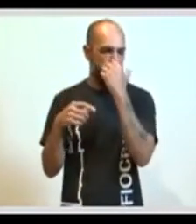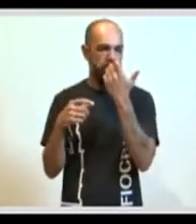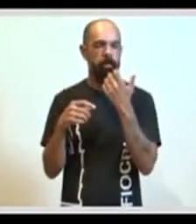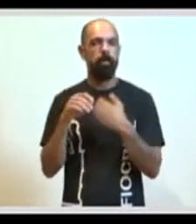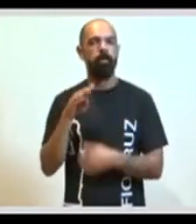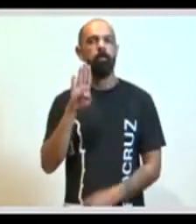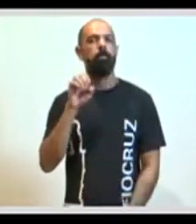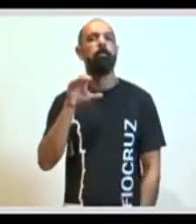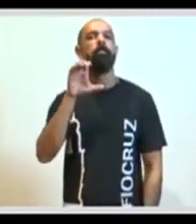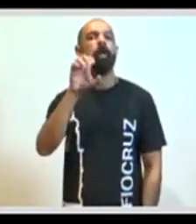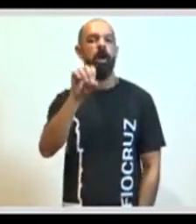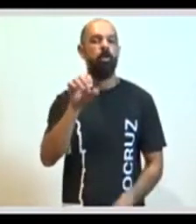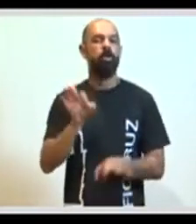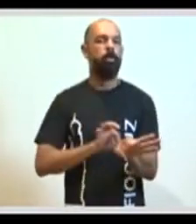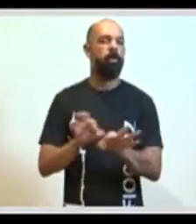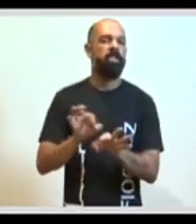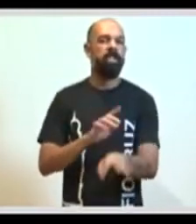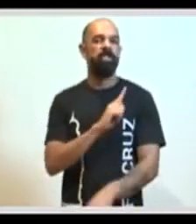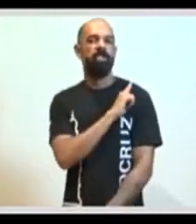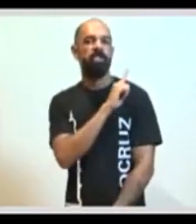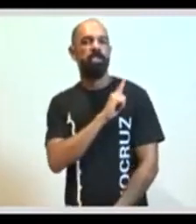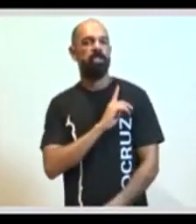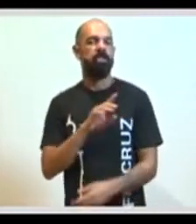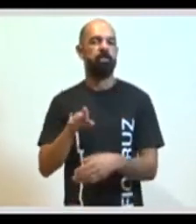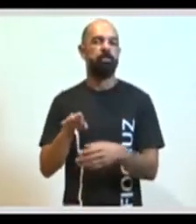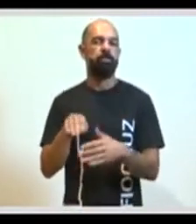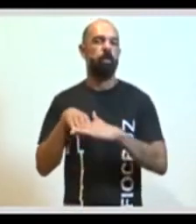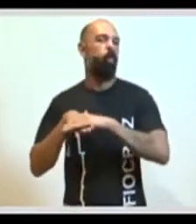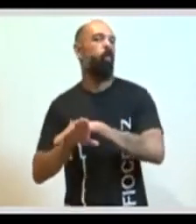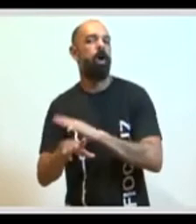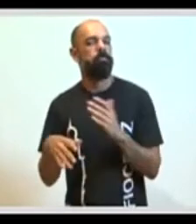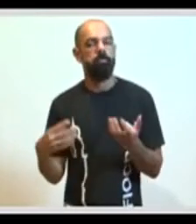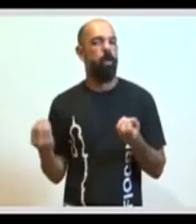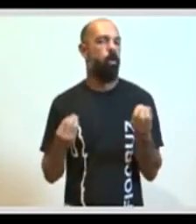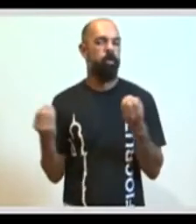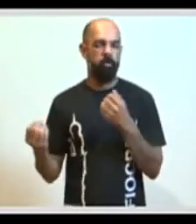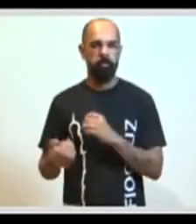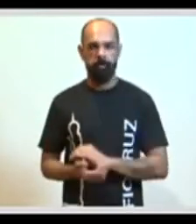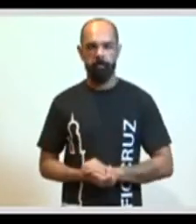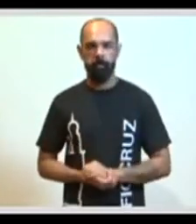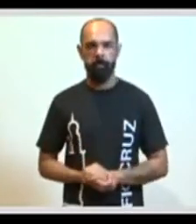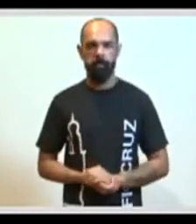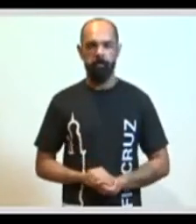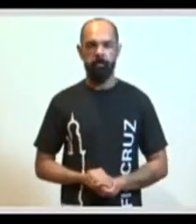banco de projetos de gestão na Fiocruz, ou alguma coisa parecida?